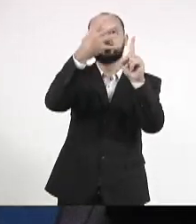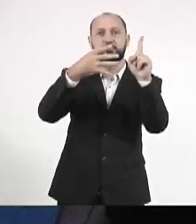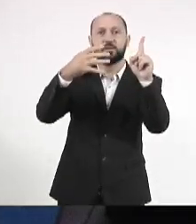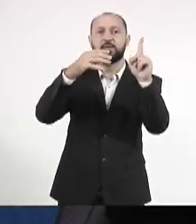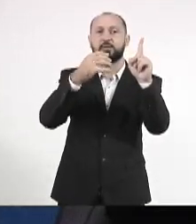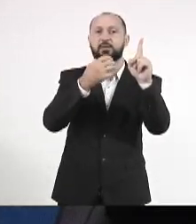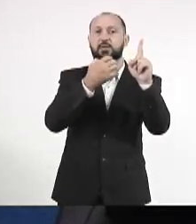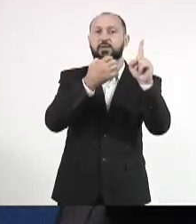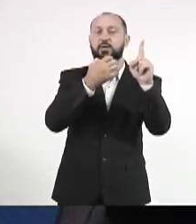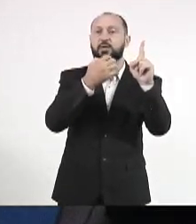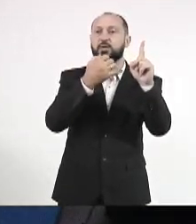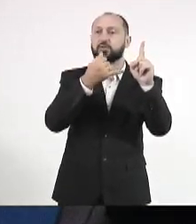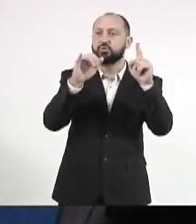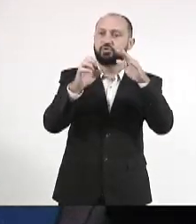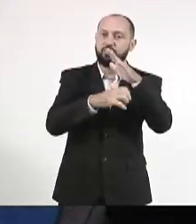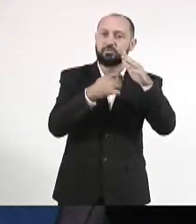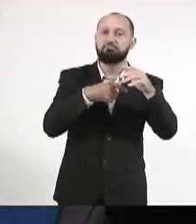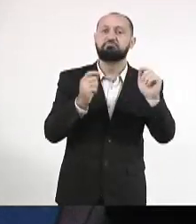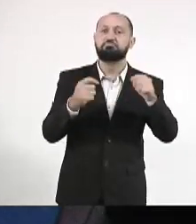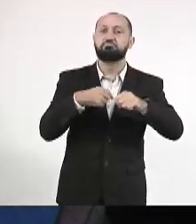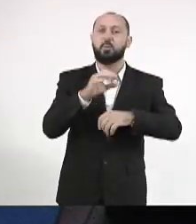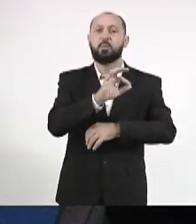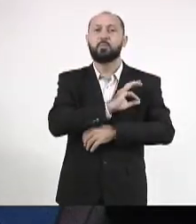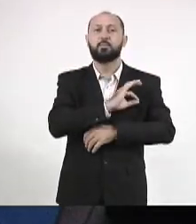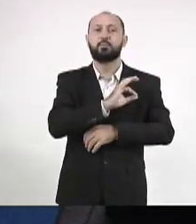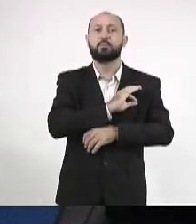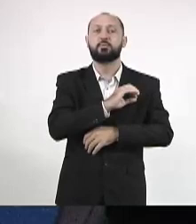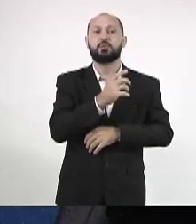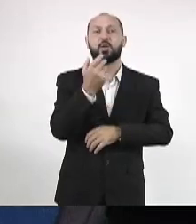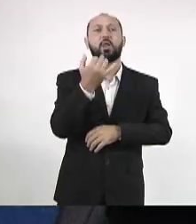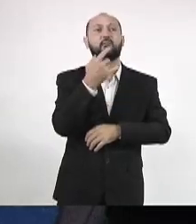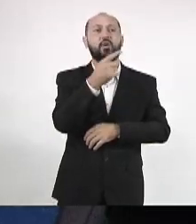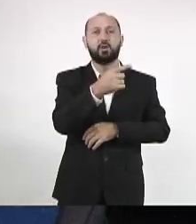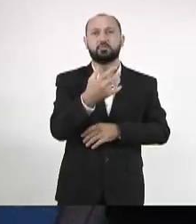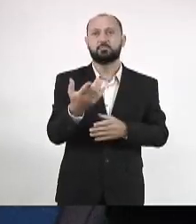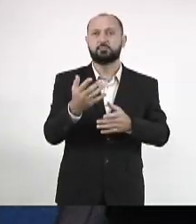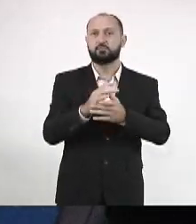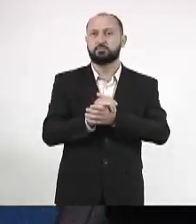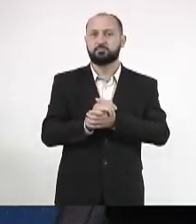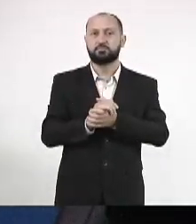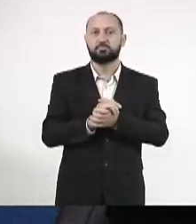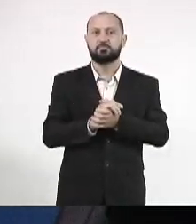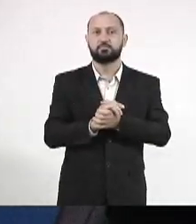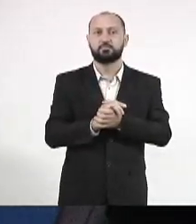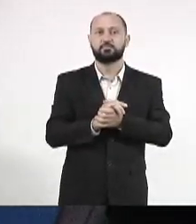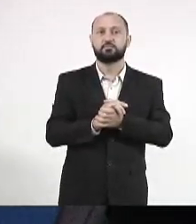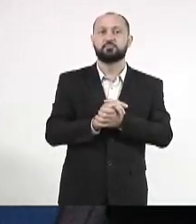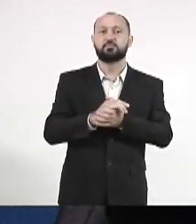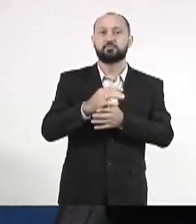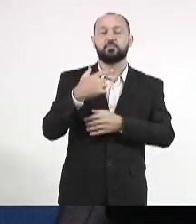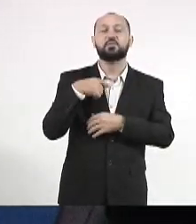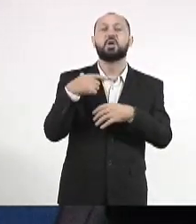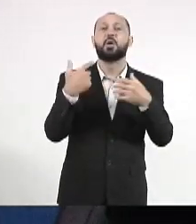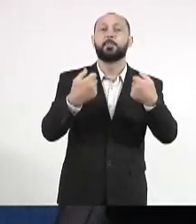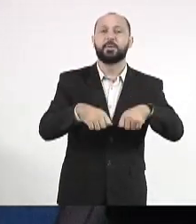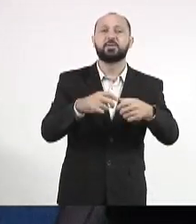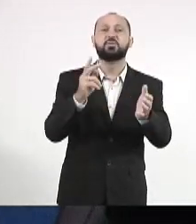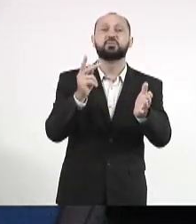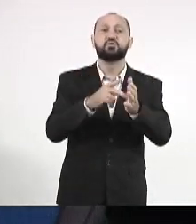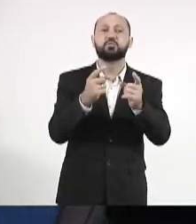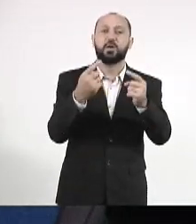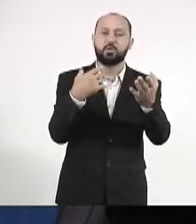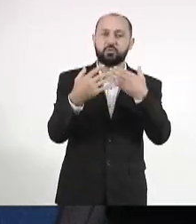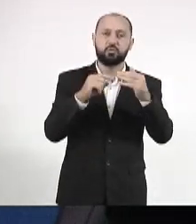briga, não tem poder de polícia, o deputado Paulo Duarte falou. Então, eu acho, deputado, carece uma